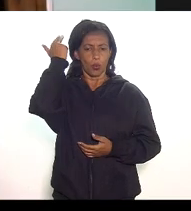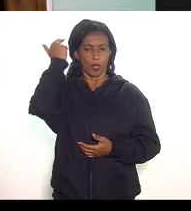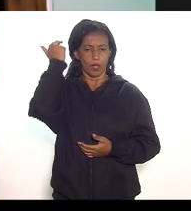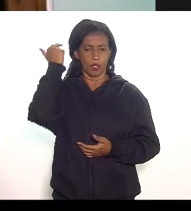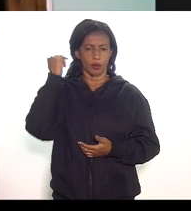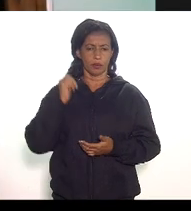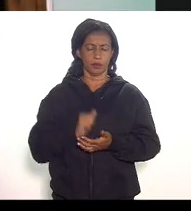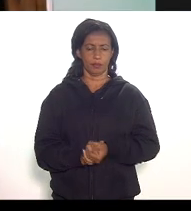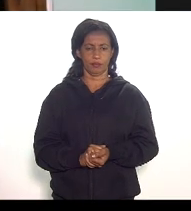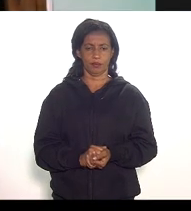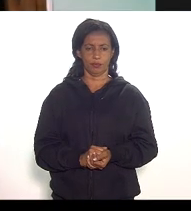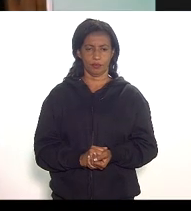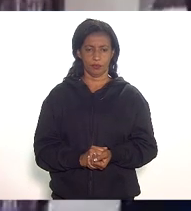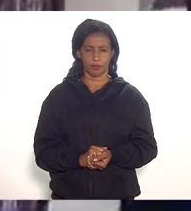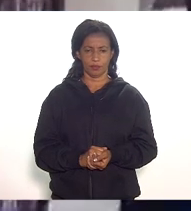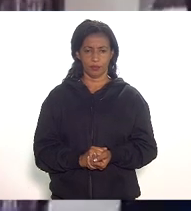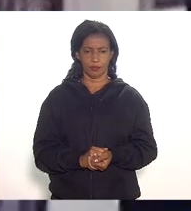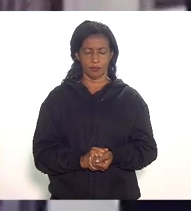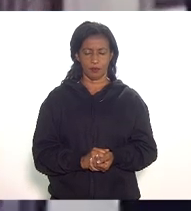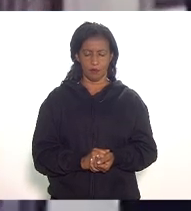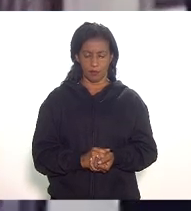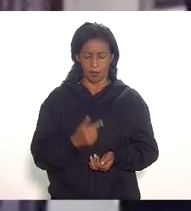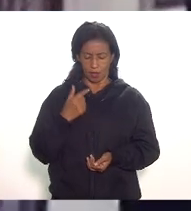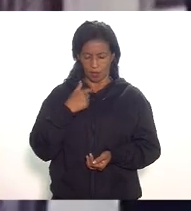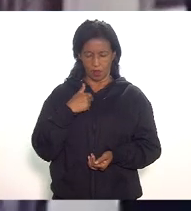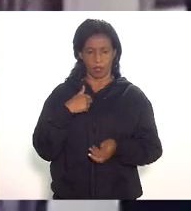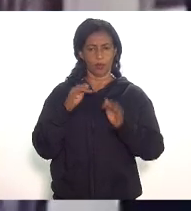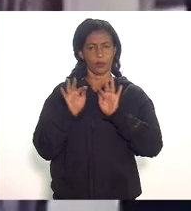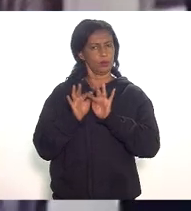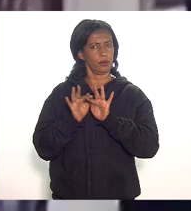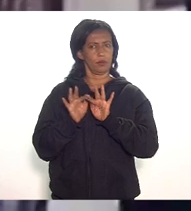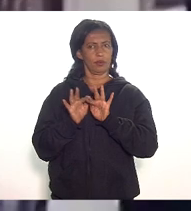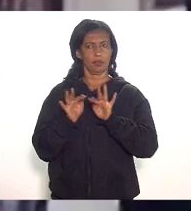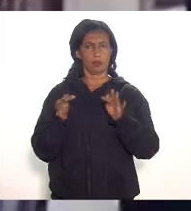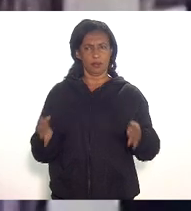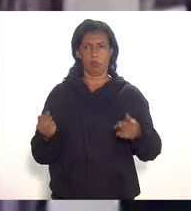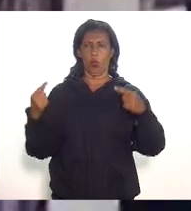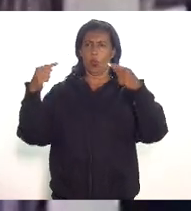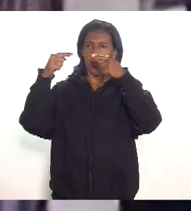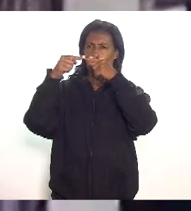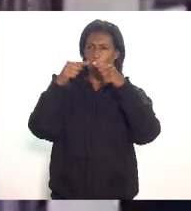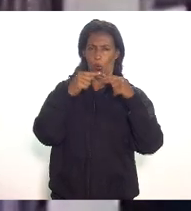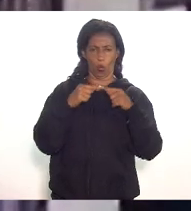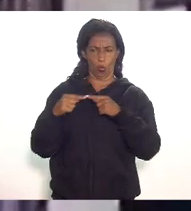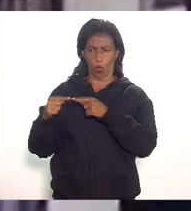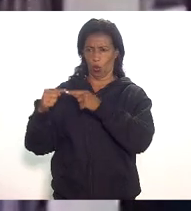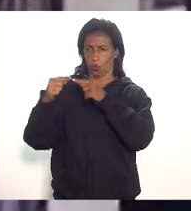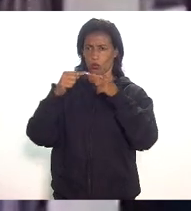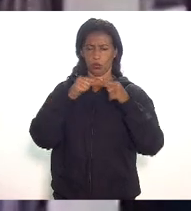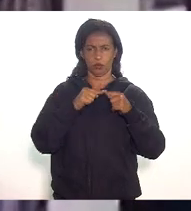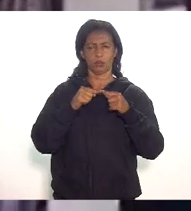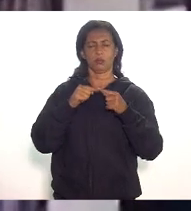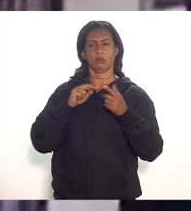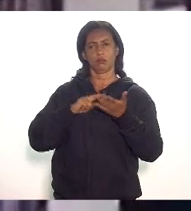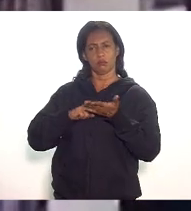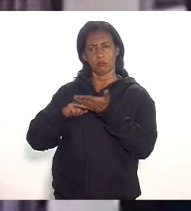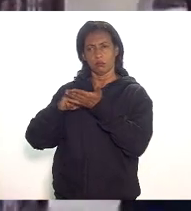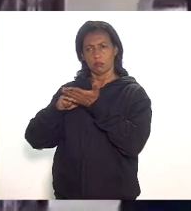Bom presidente eu simplesmente concordo com o encaminhamento dado por vossa excelência